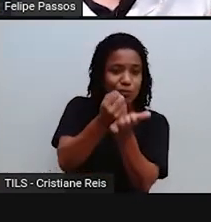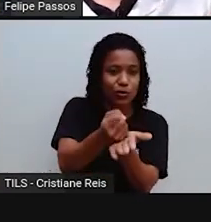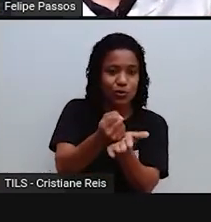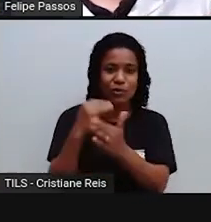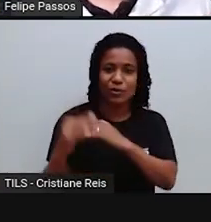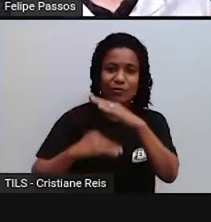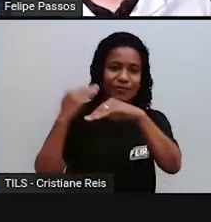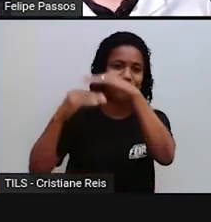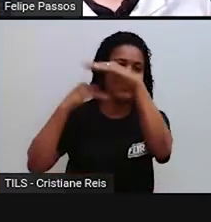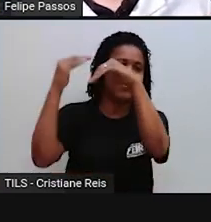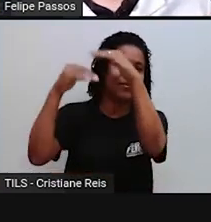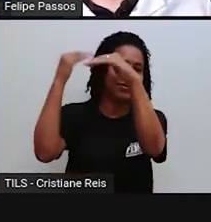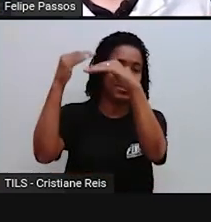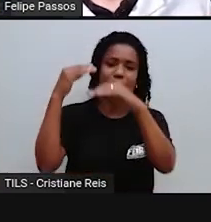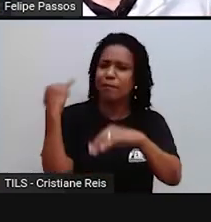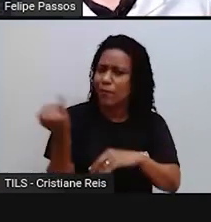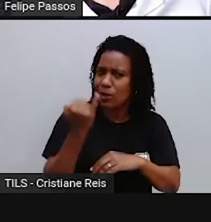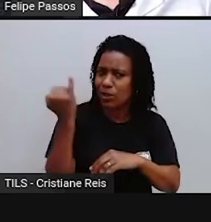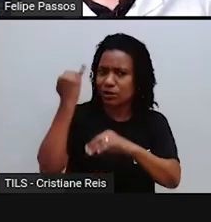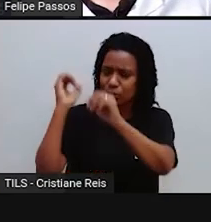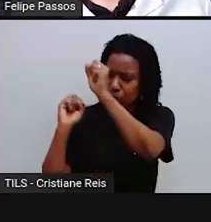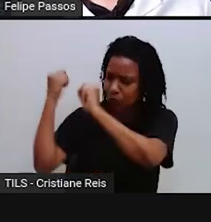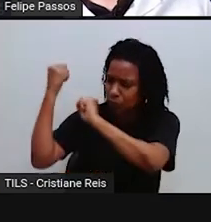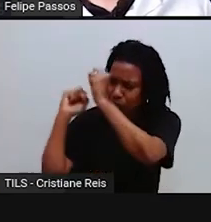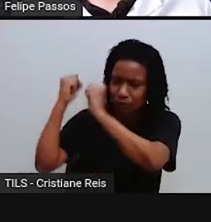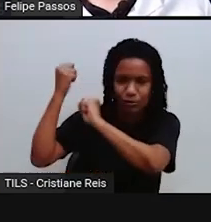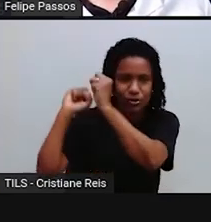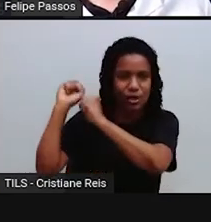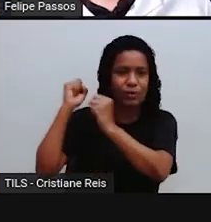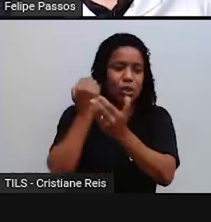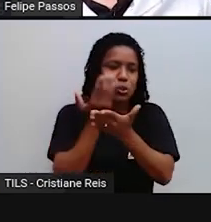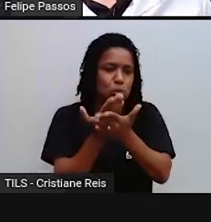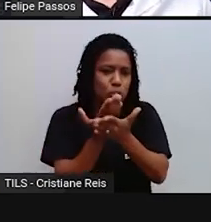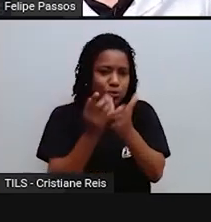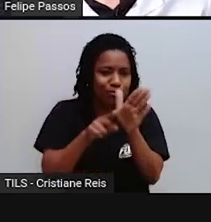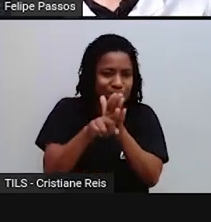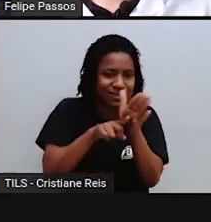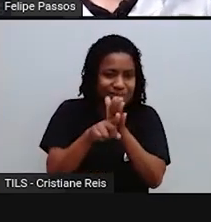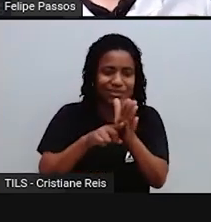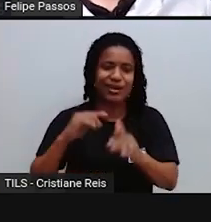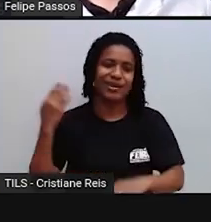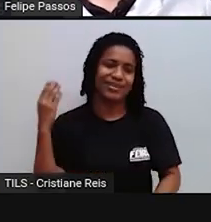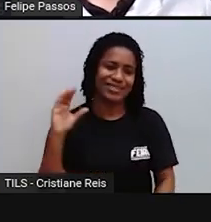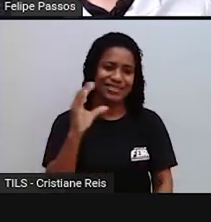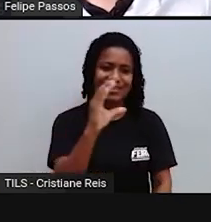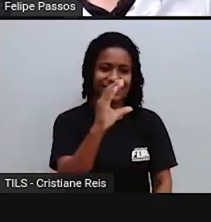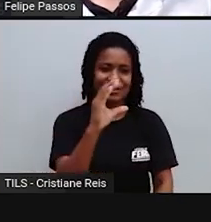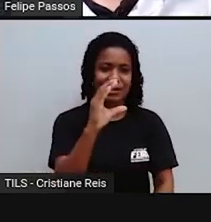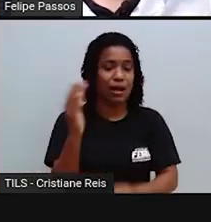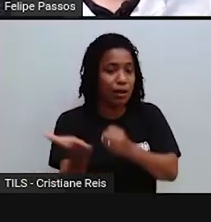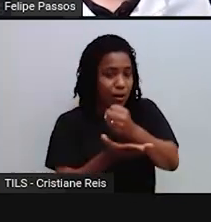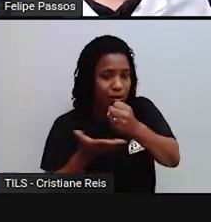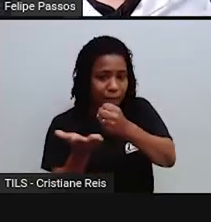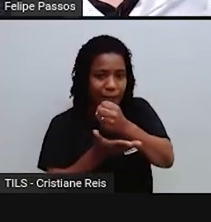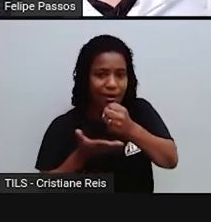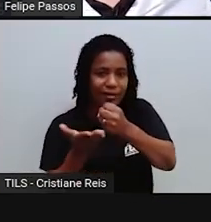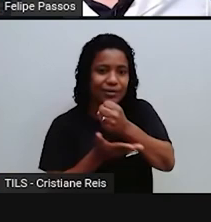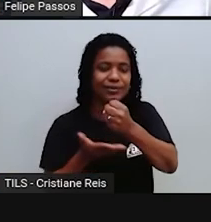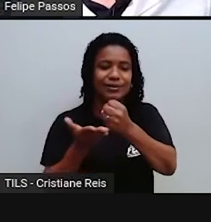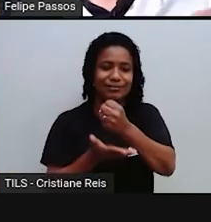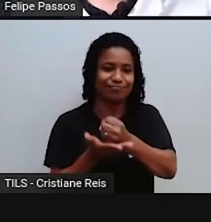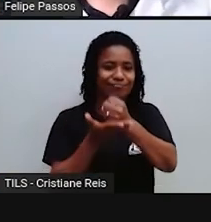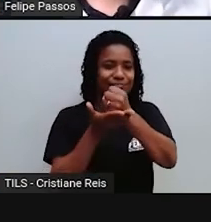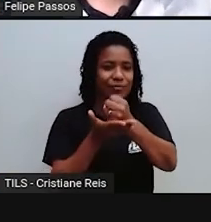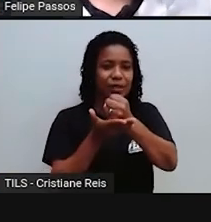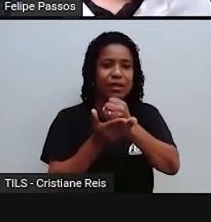Colocar a ciência dentro das indústrias, tem muitas coisas que são feitas nas indústrias que não tem embasamento científico e aí você gasta mais energia